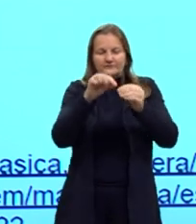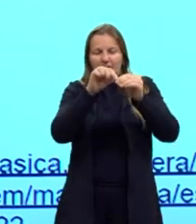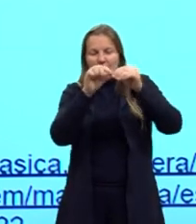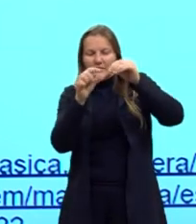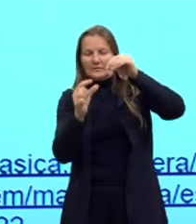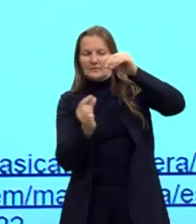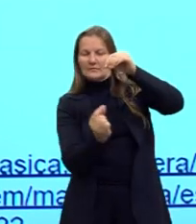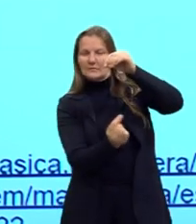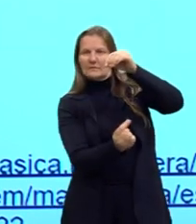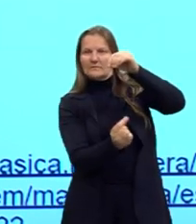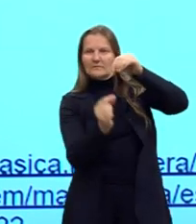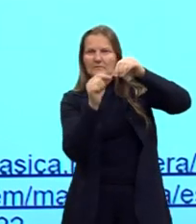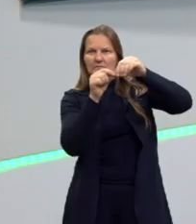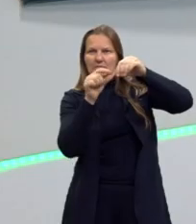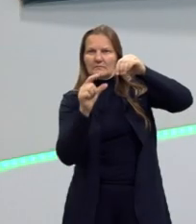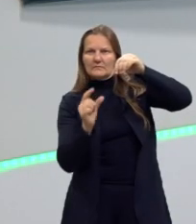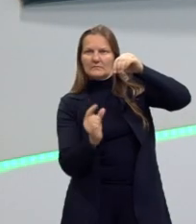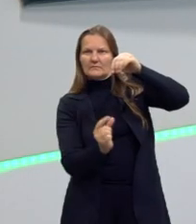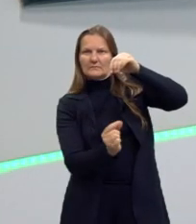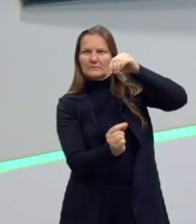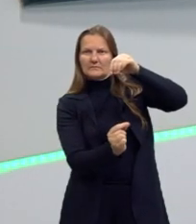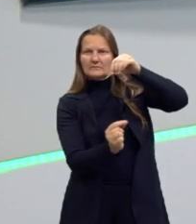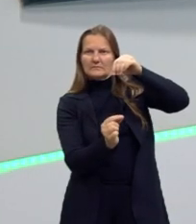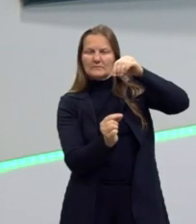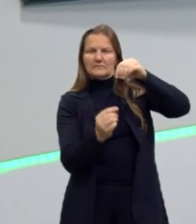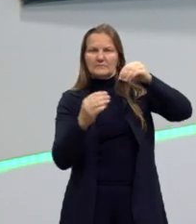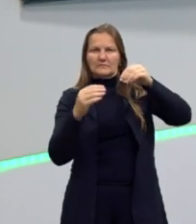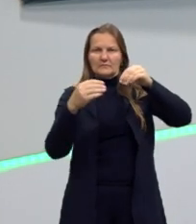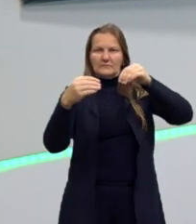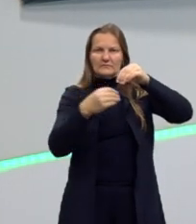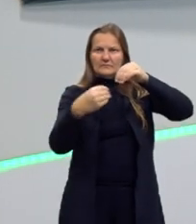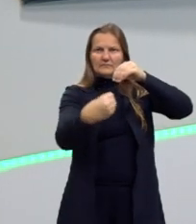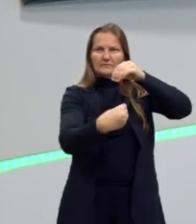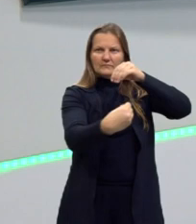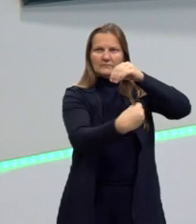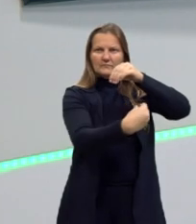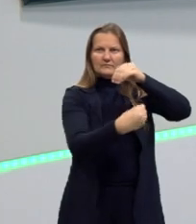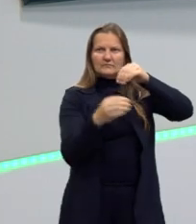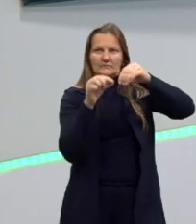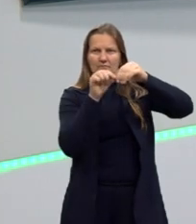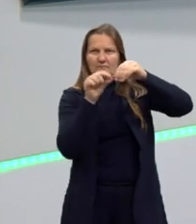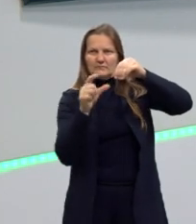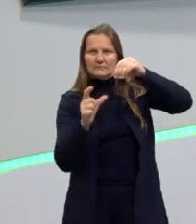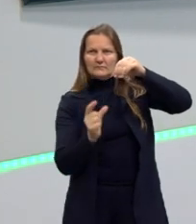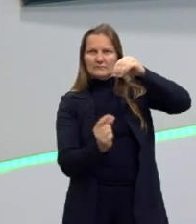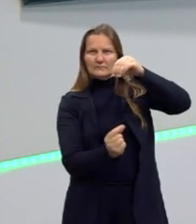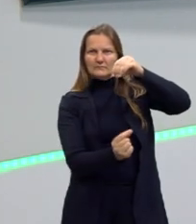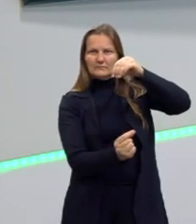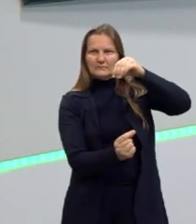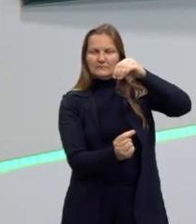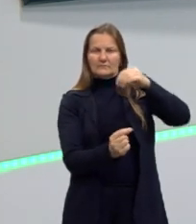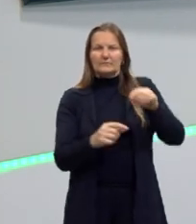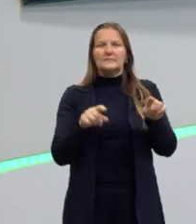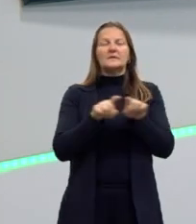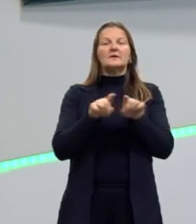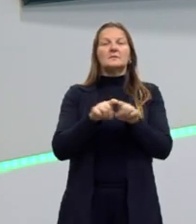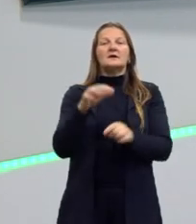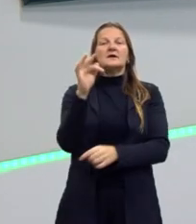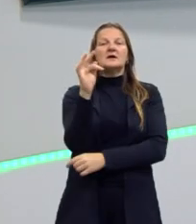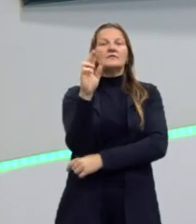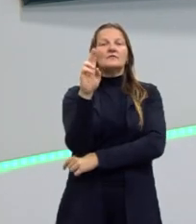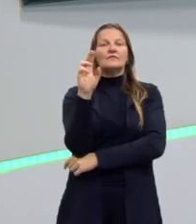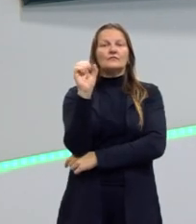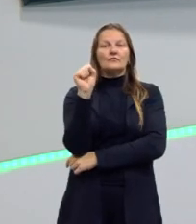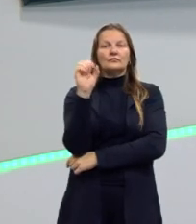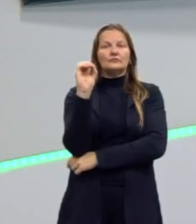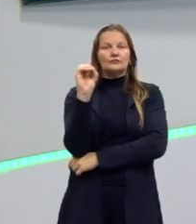pedacinho, é chamado de cunha esférica. Outro elemento importante é o fuso esférico